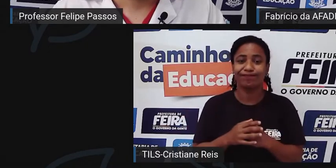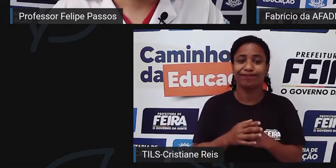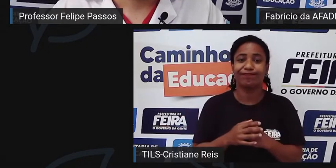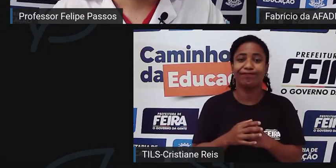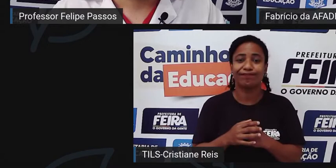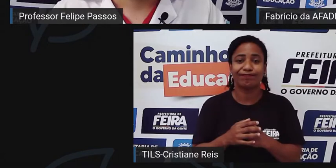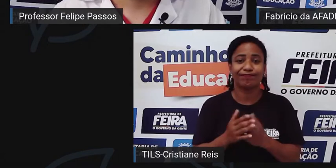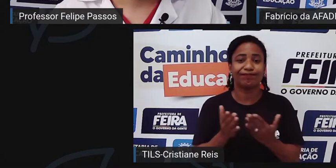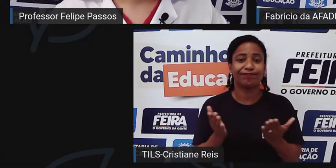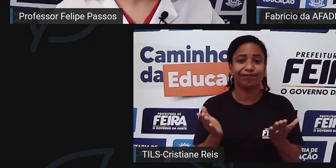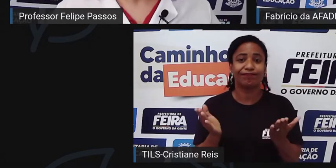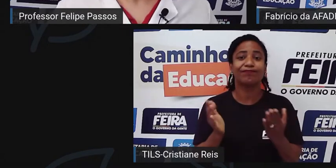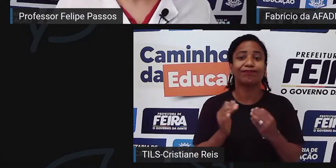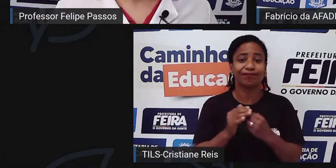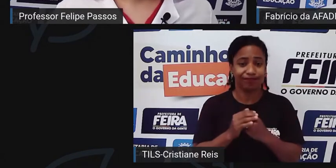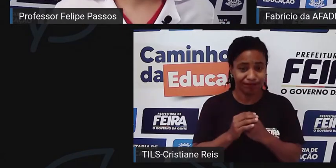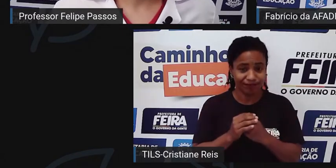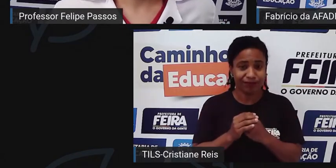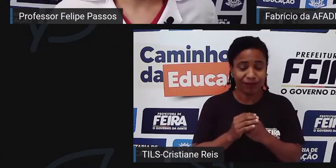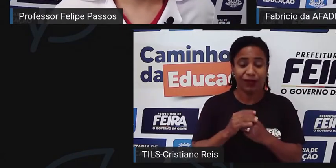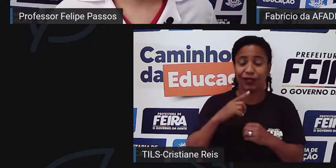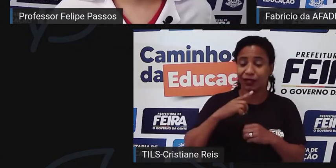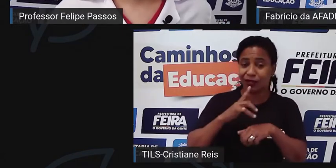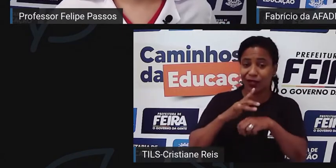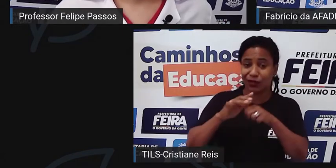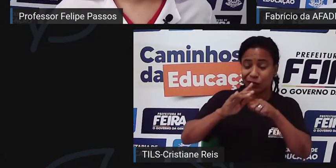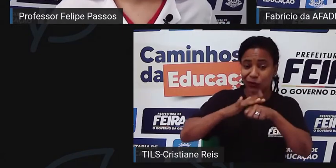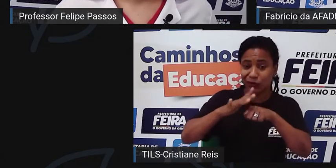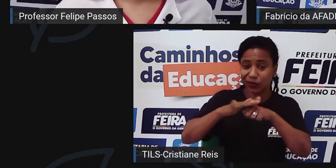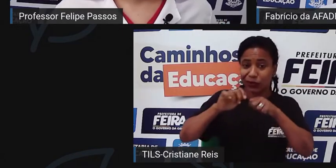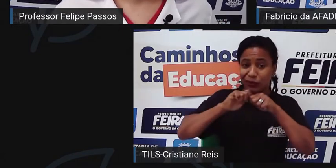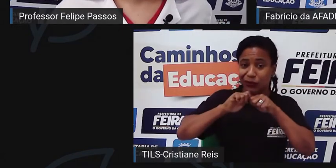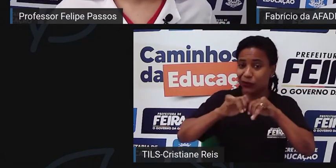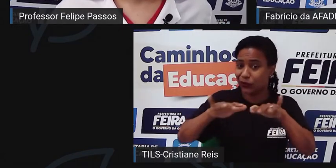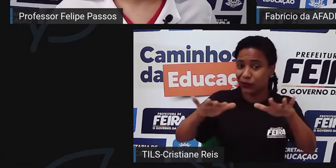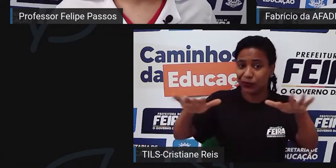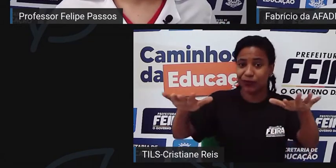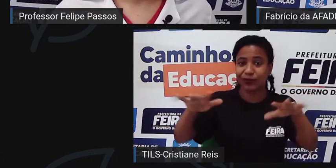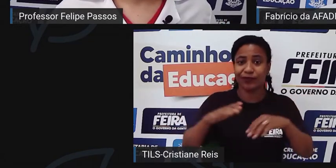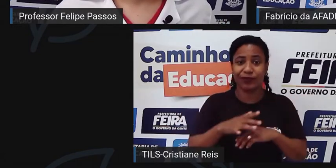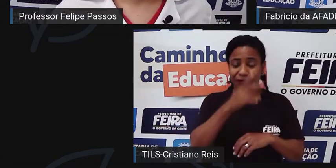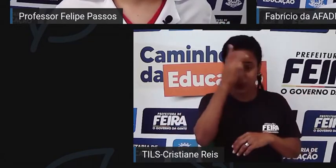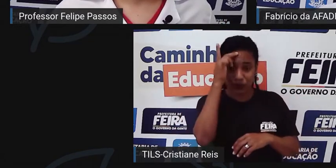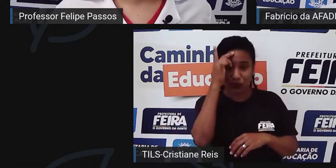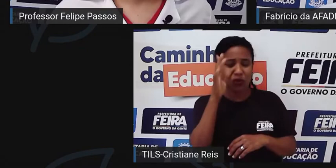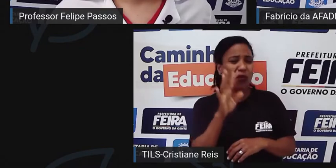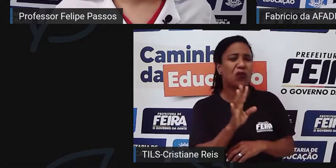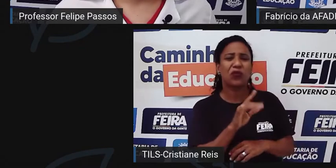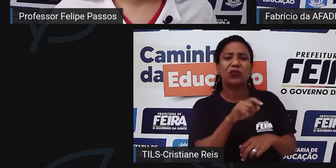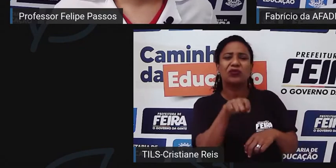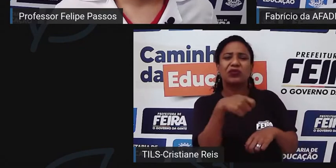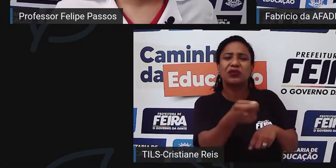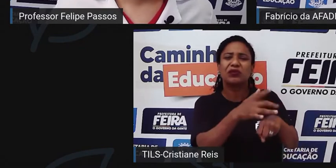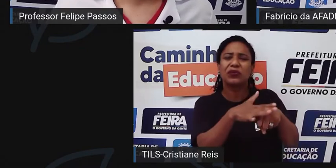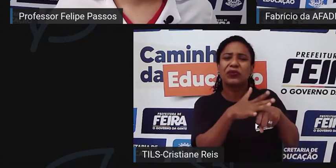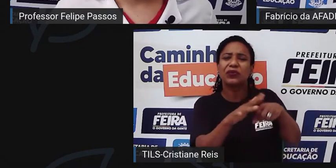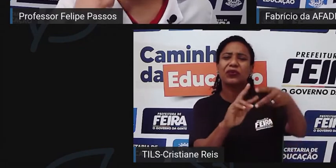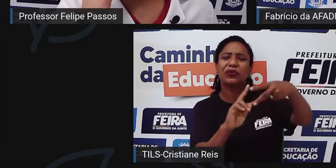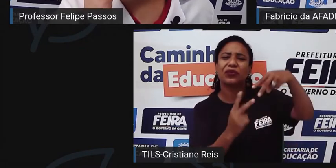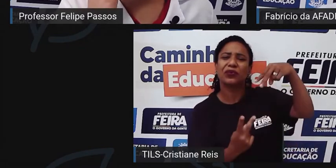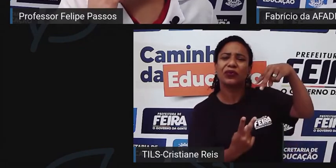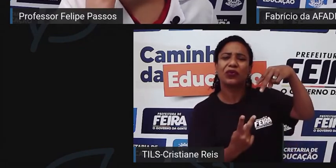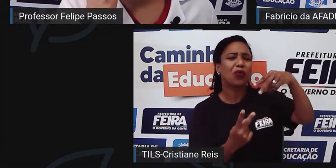ela teve muito desenvolvimento. As pessoas não conheciam o que era o traço genético. E